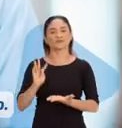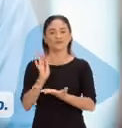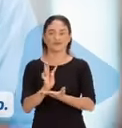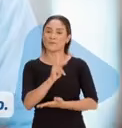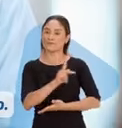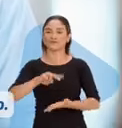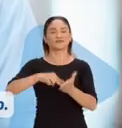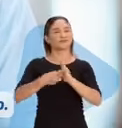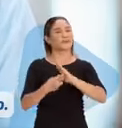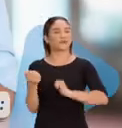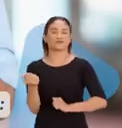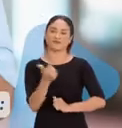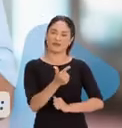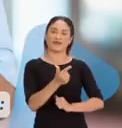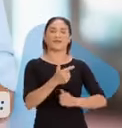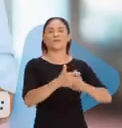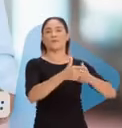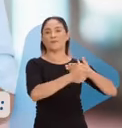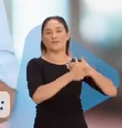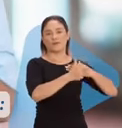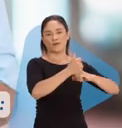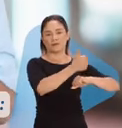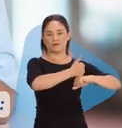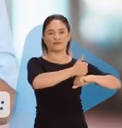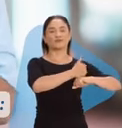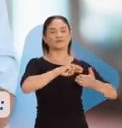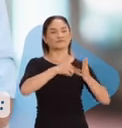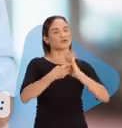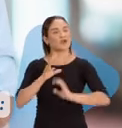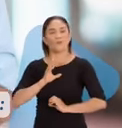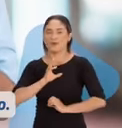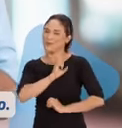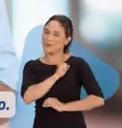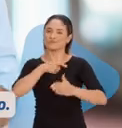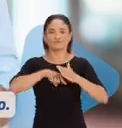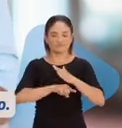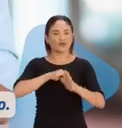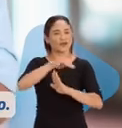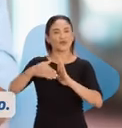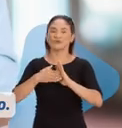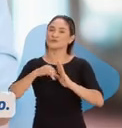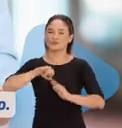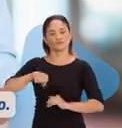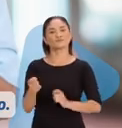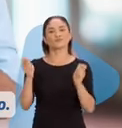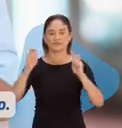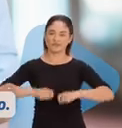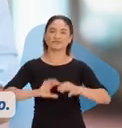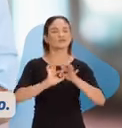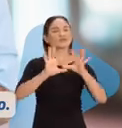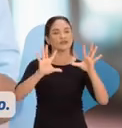profissão, é uma paixão. Paixão pela educação e por tudo que ela proporciona. Liberdade, cidadania,